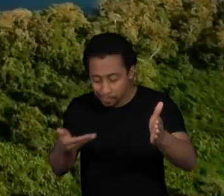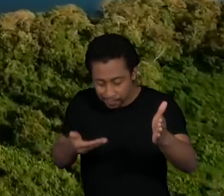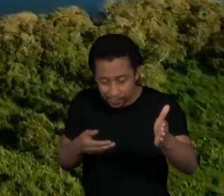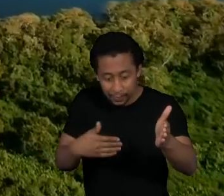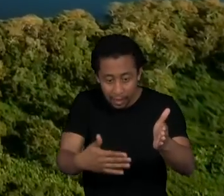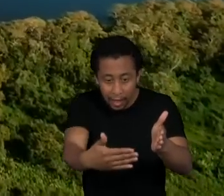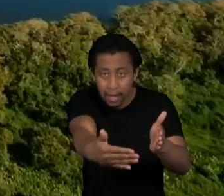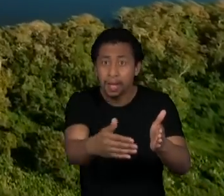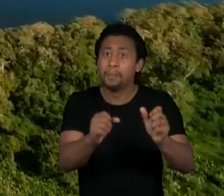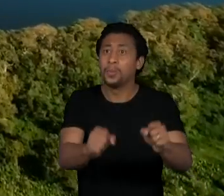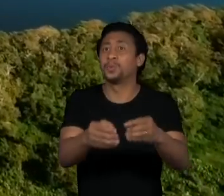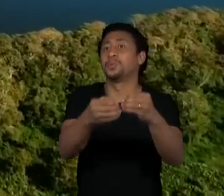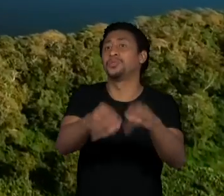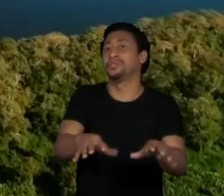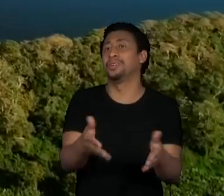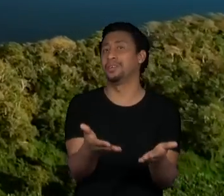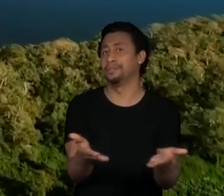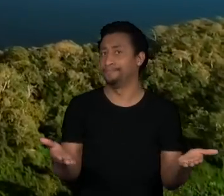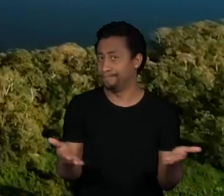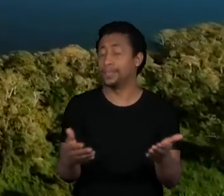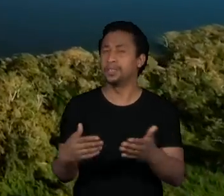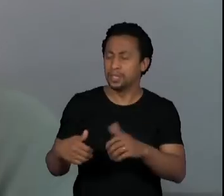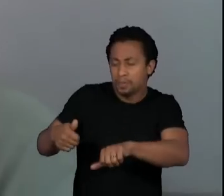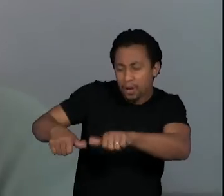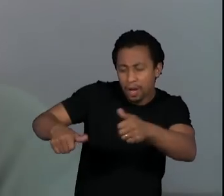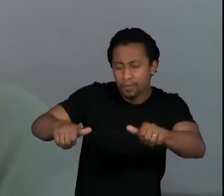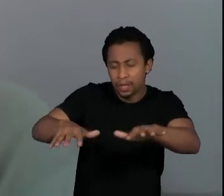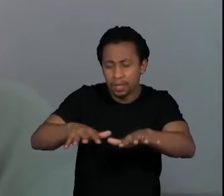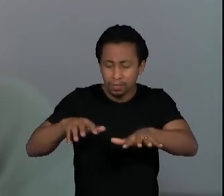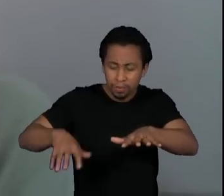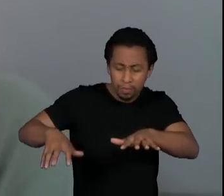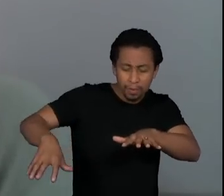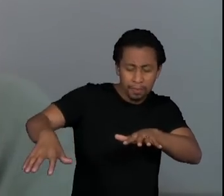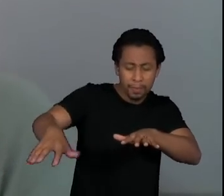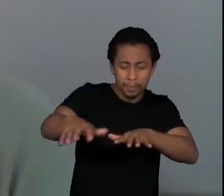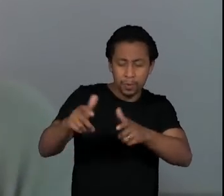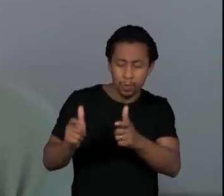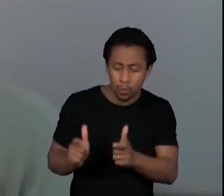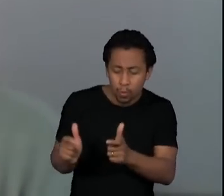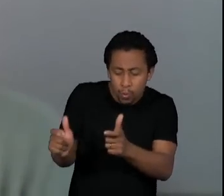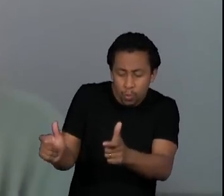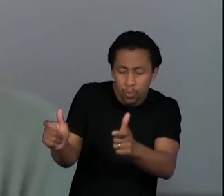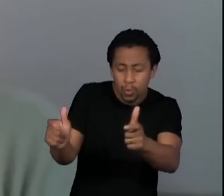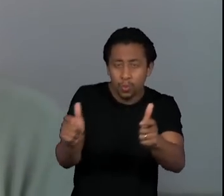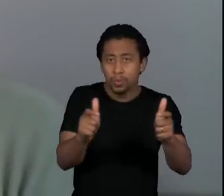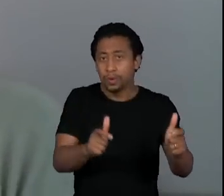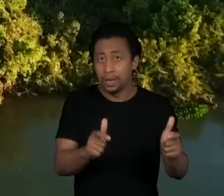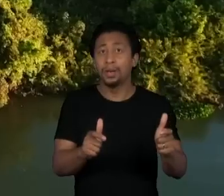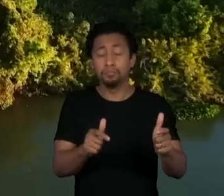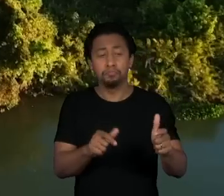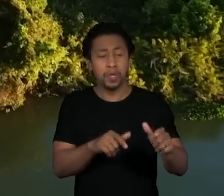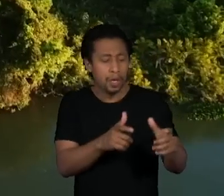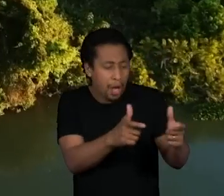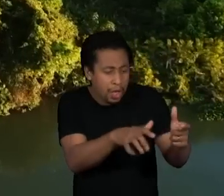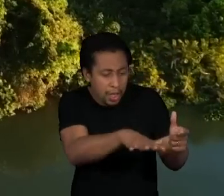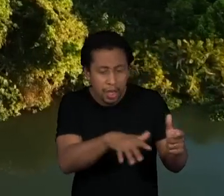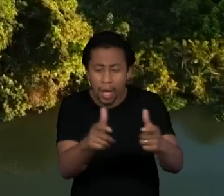licenças que só estão avaliando em caráter local, que somadas vão gerar esse impacto muito grande.